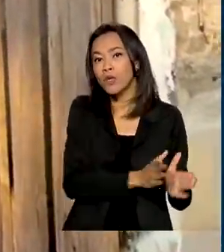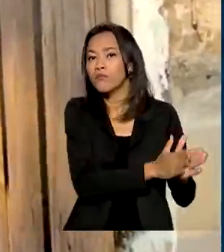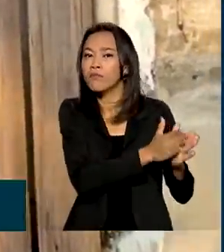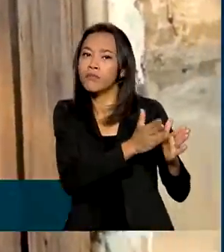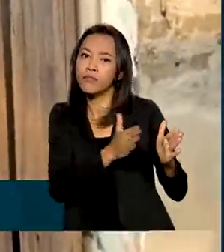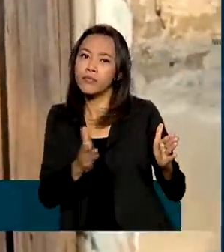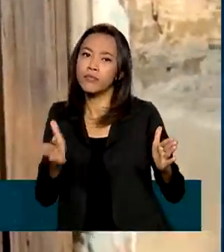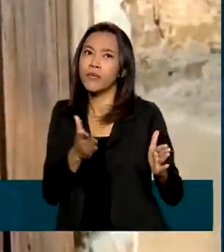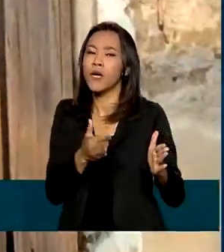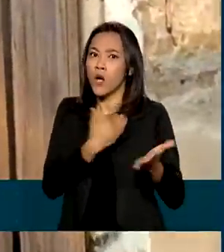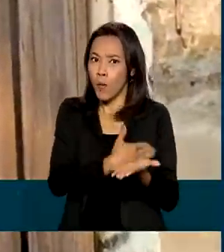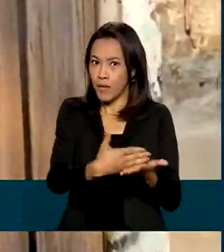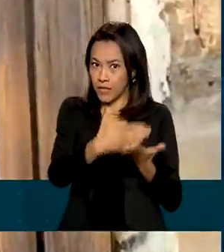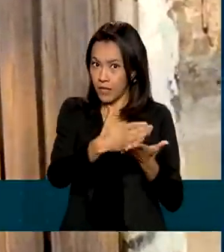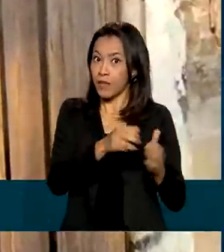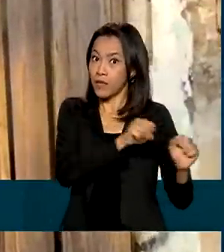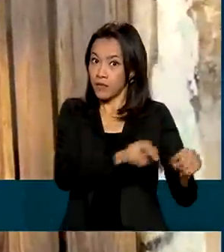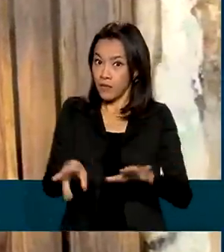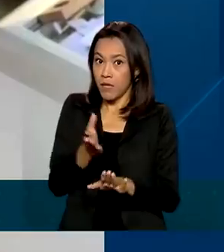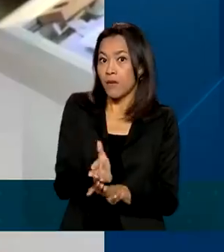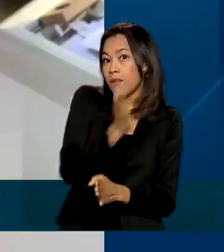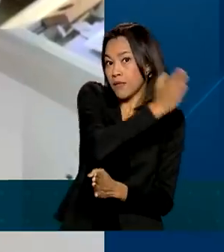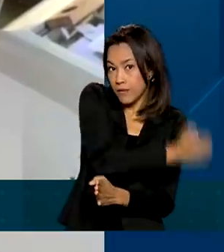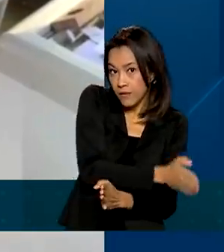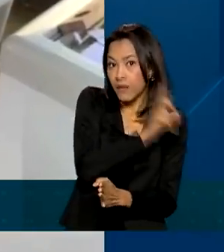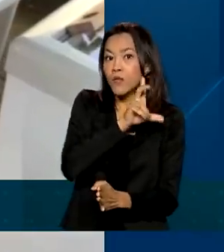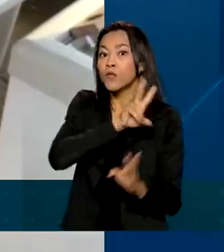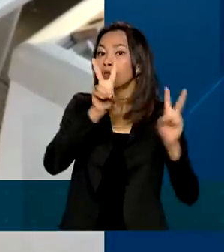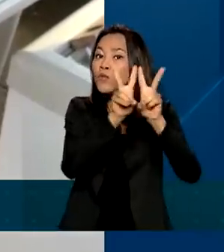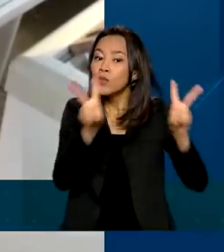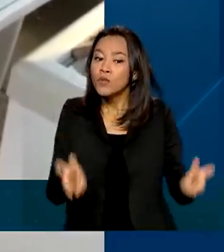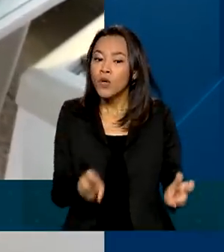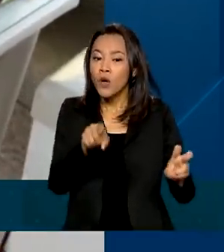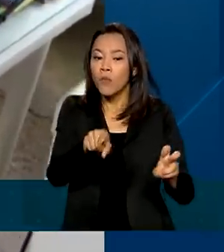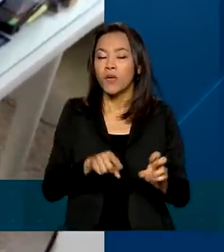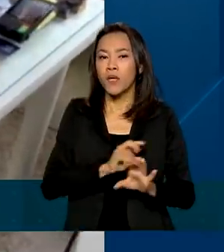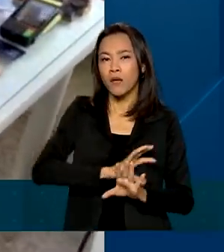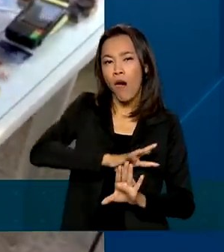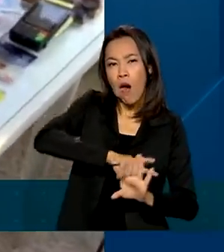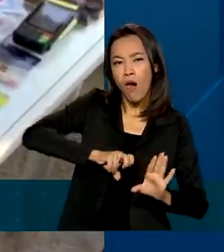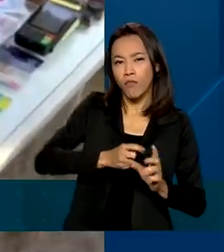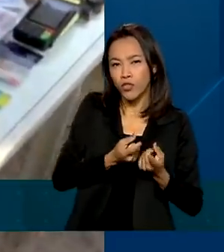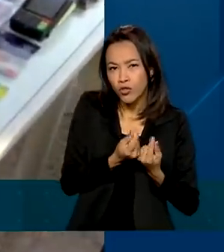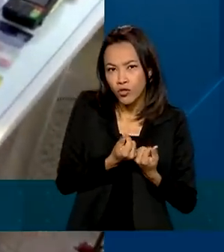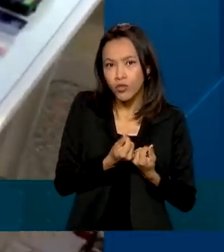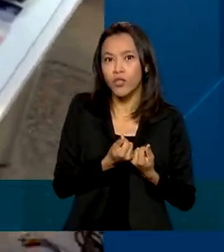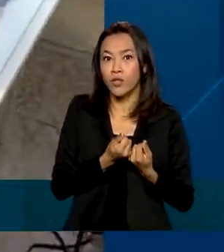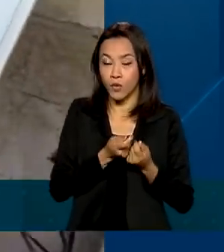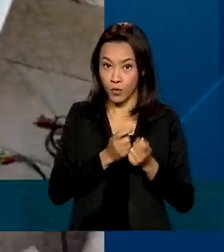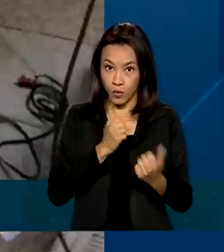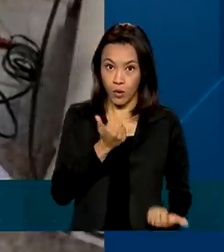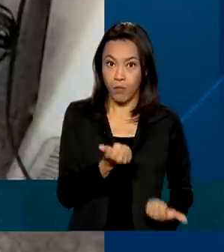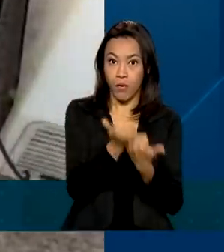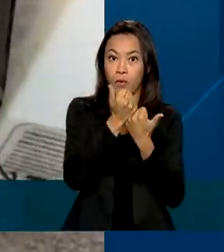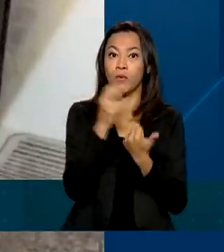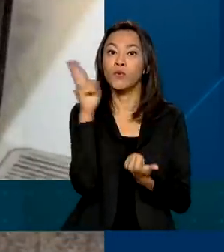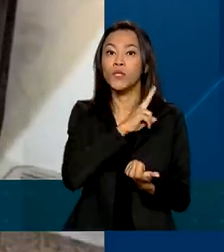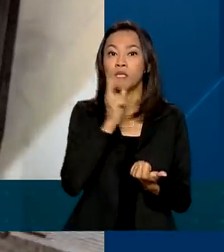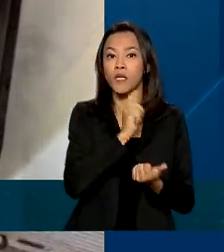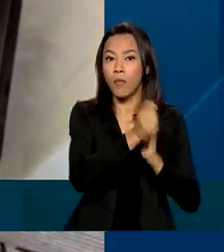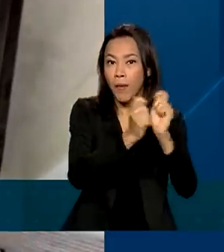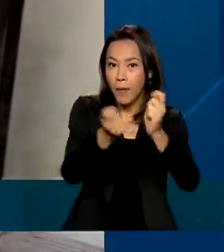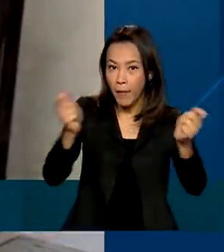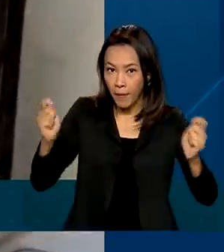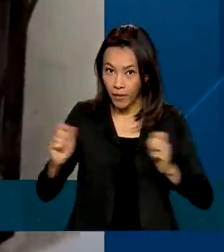iniciada na semana passada de combate a fraudes no auxílio emergencial pagos a parte da população